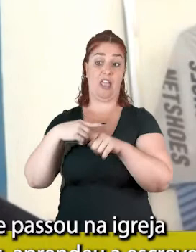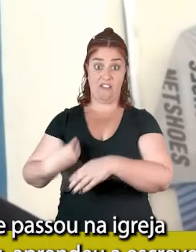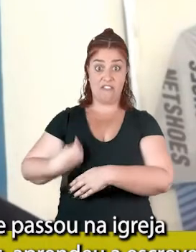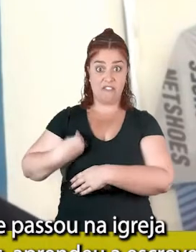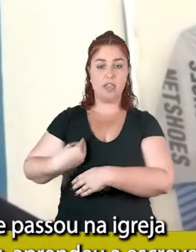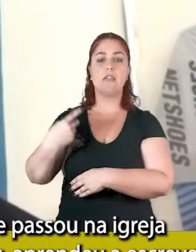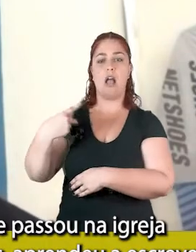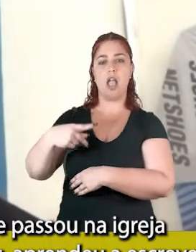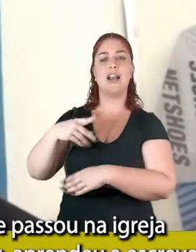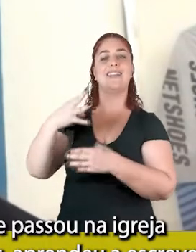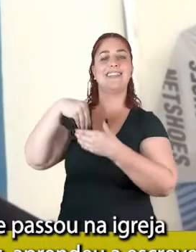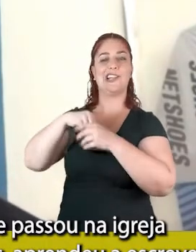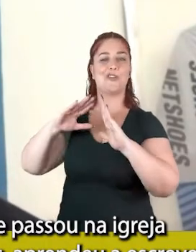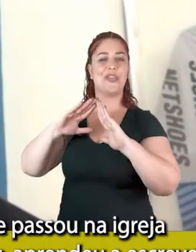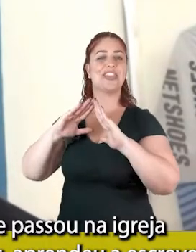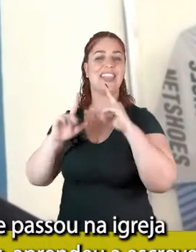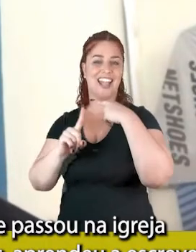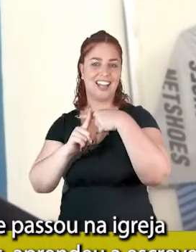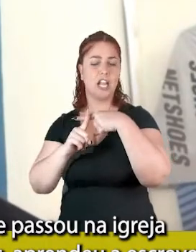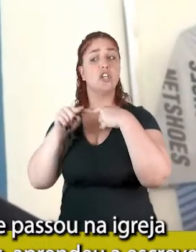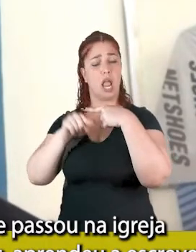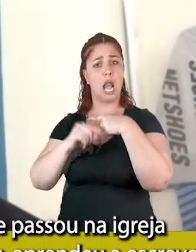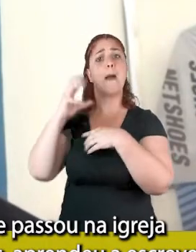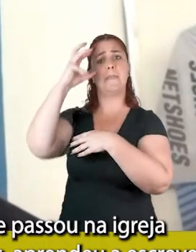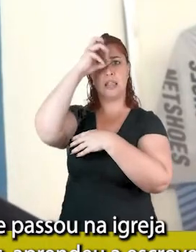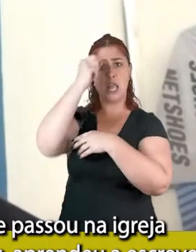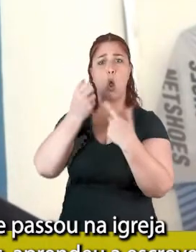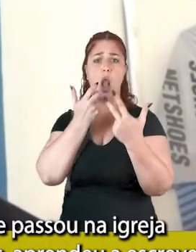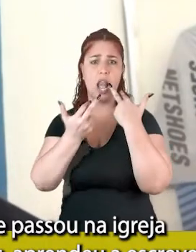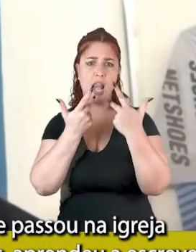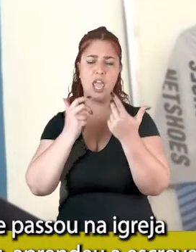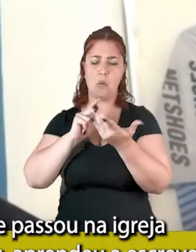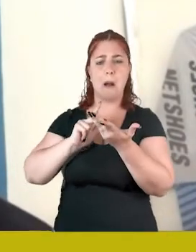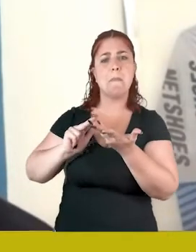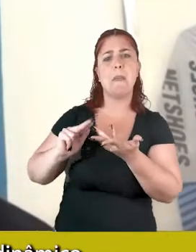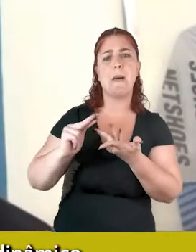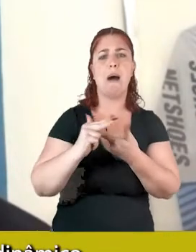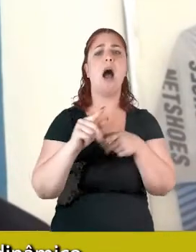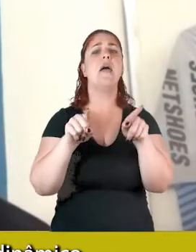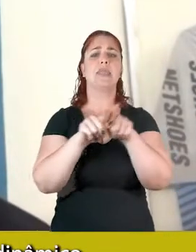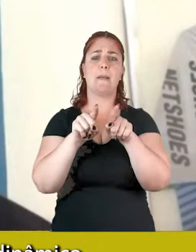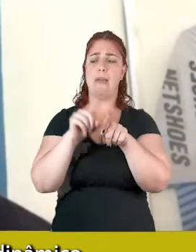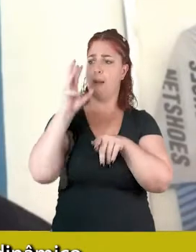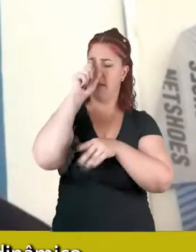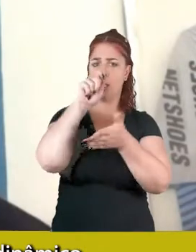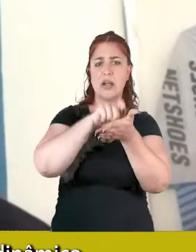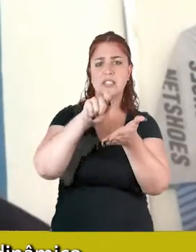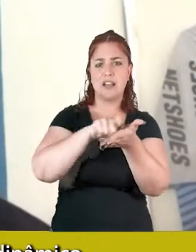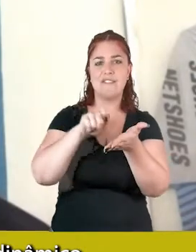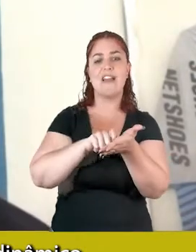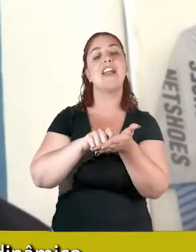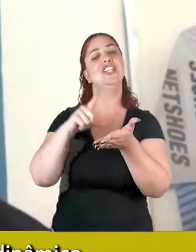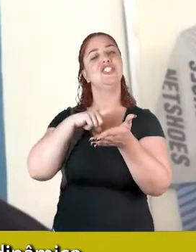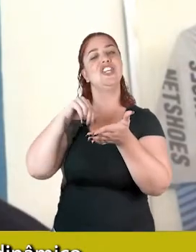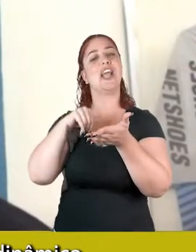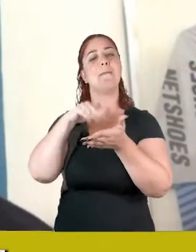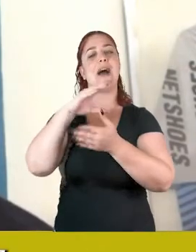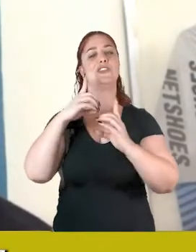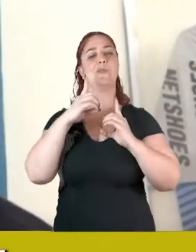passou na igreja e aprendeu o língua, idioma, aprendeu a escrever, aprendeu, era um cara mais dinâmico,